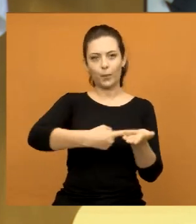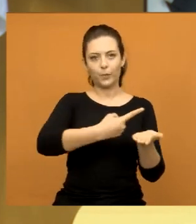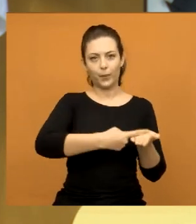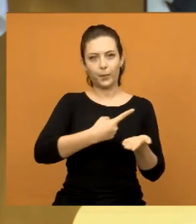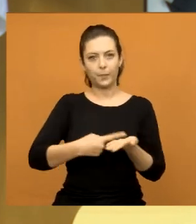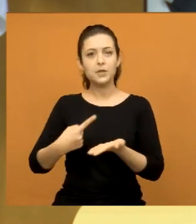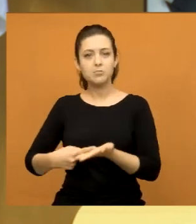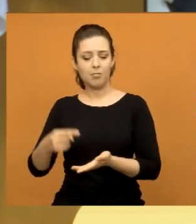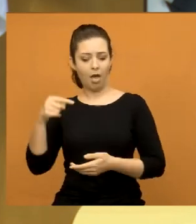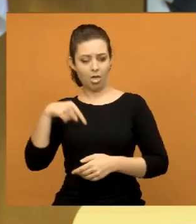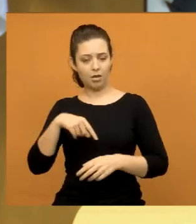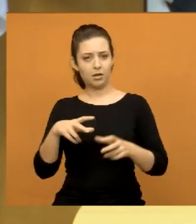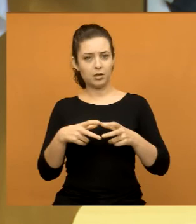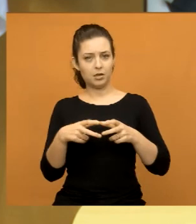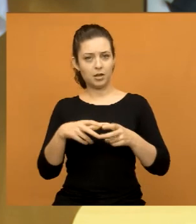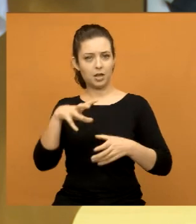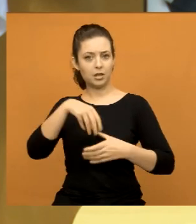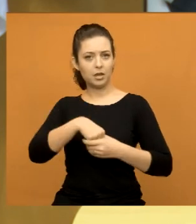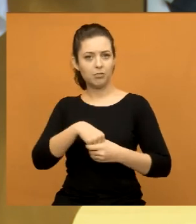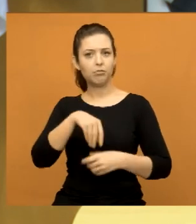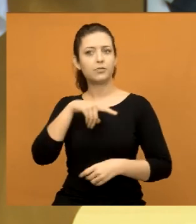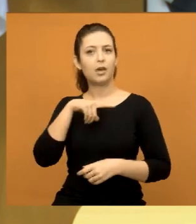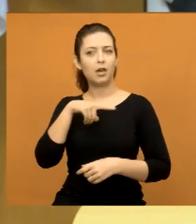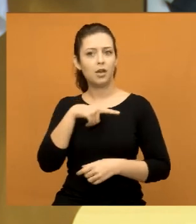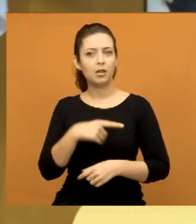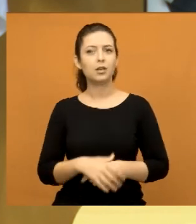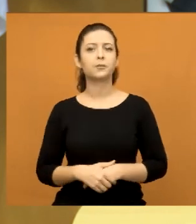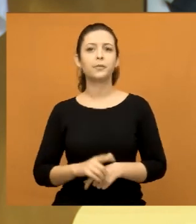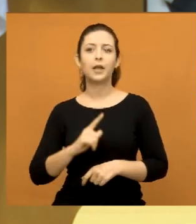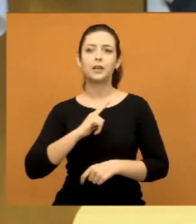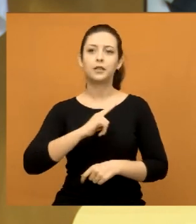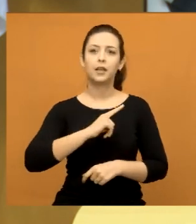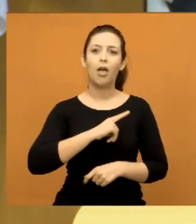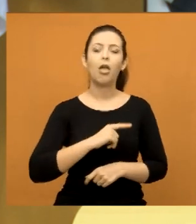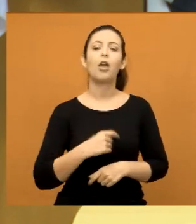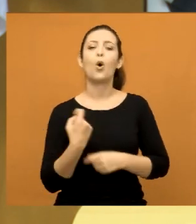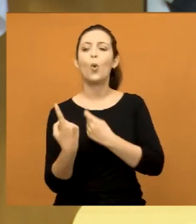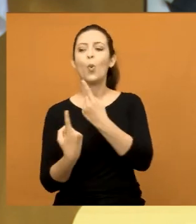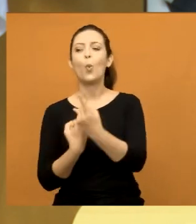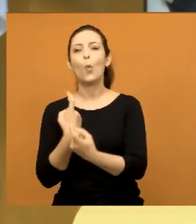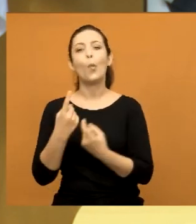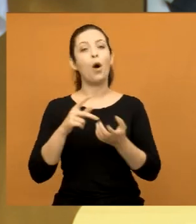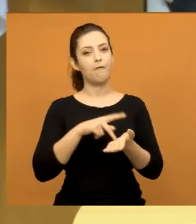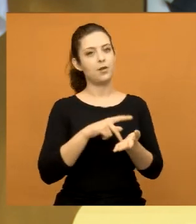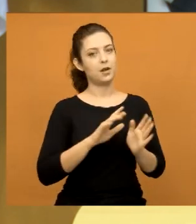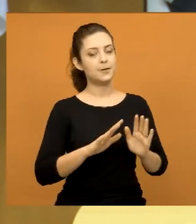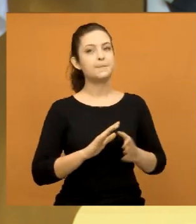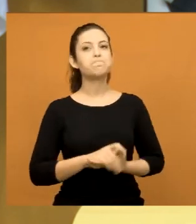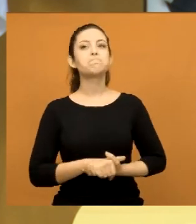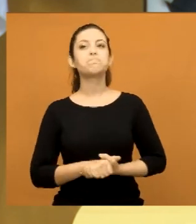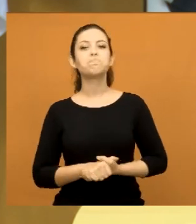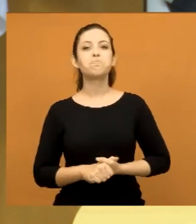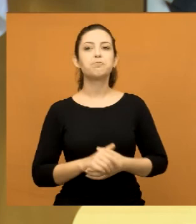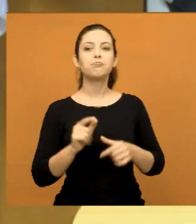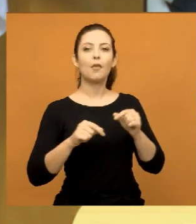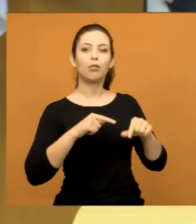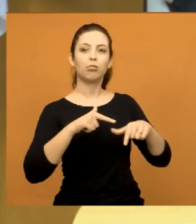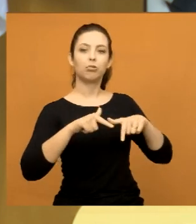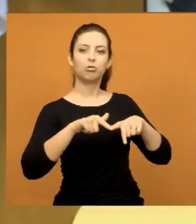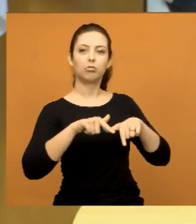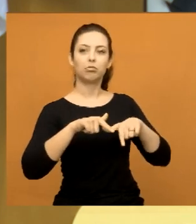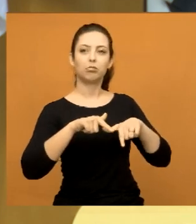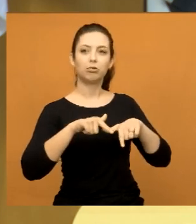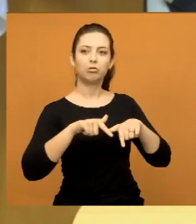aqui na Câmara Municipal. Aí tem vereador, a verdade é essa, que ele também,